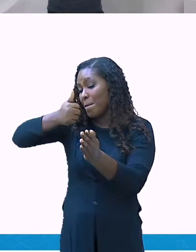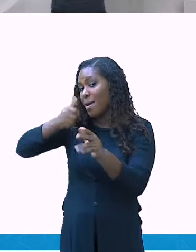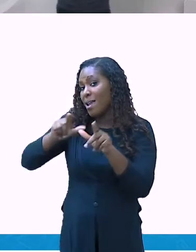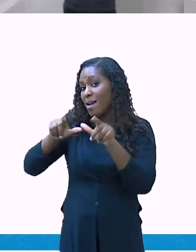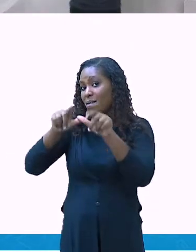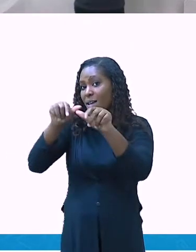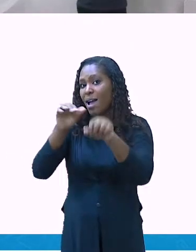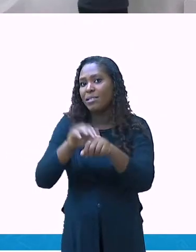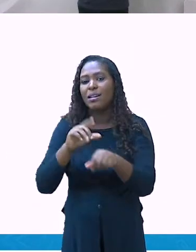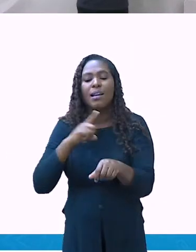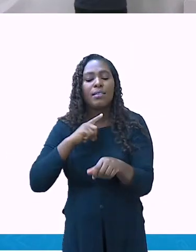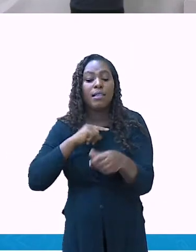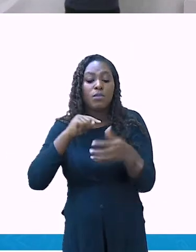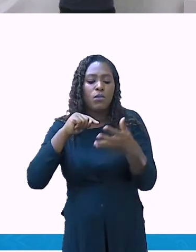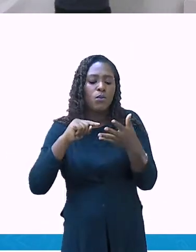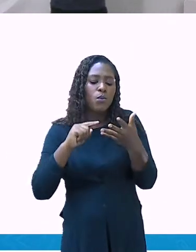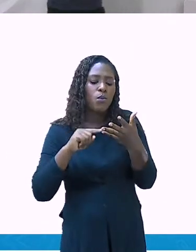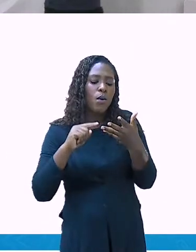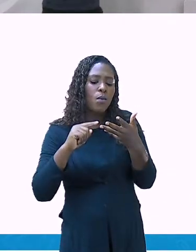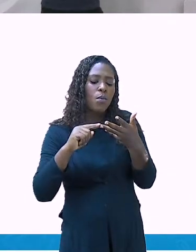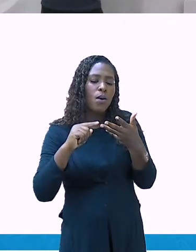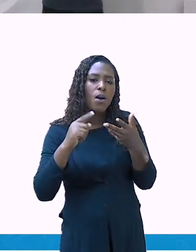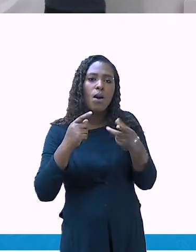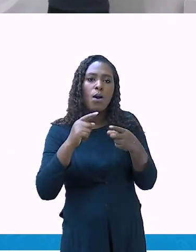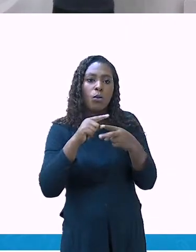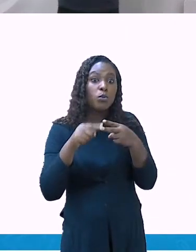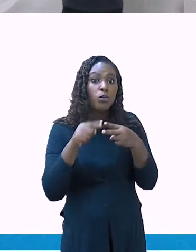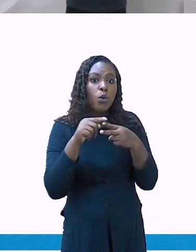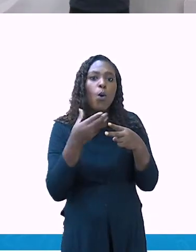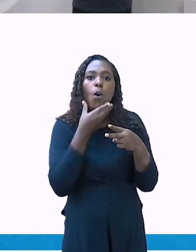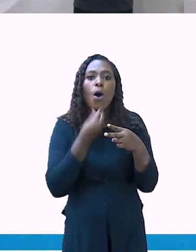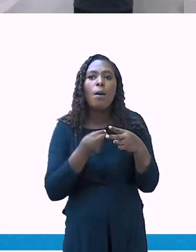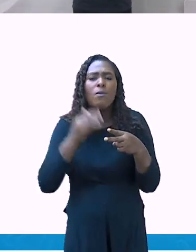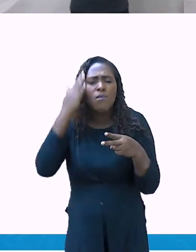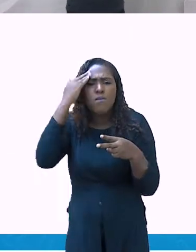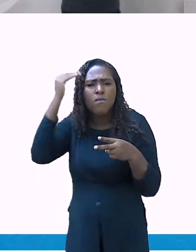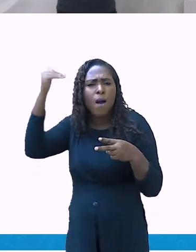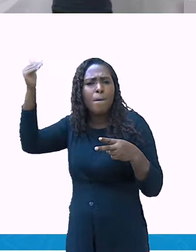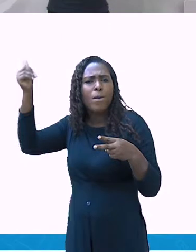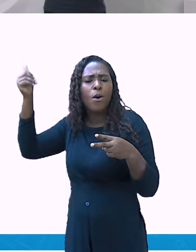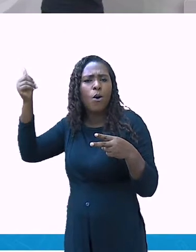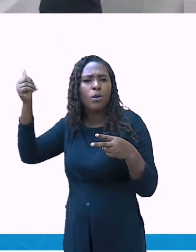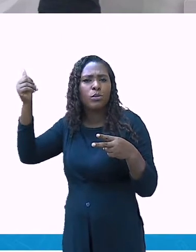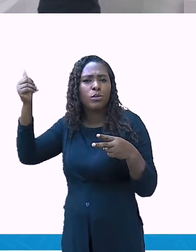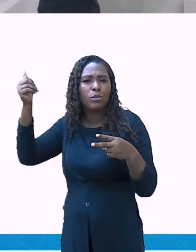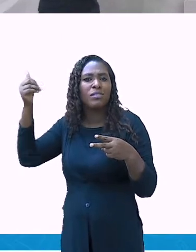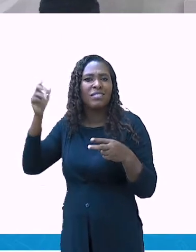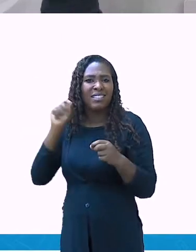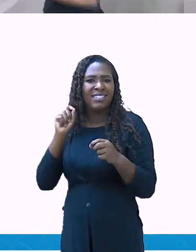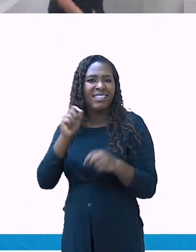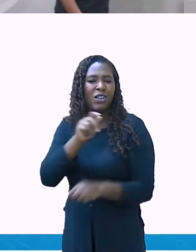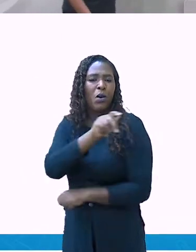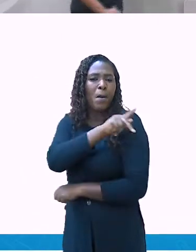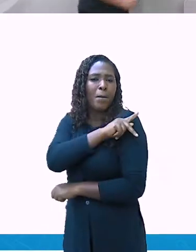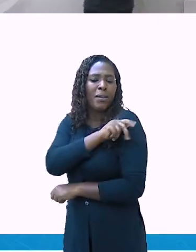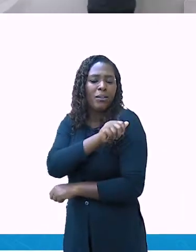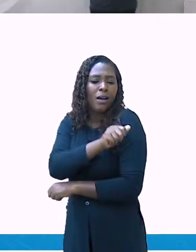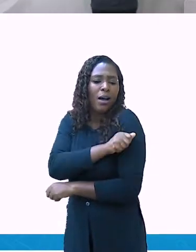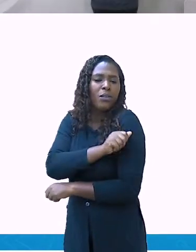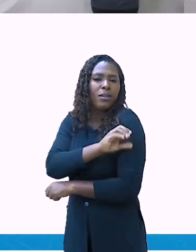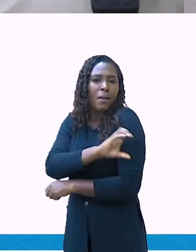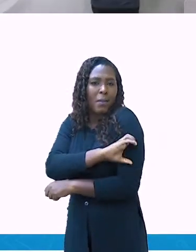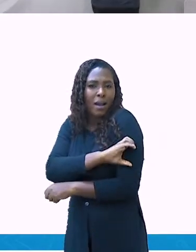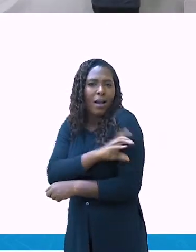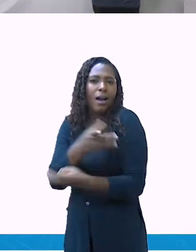Pedro Álvares Cabral e a primeira viagem ao Japão. São rotas portuguesas. Temos